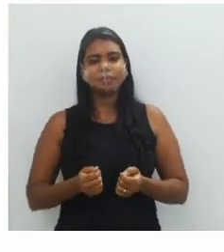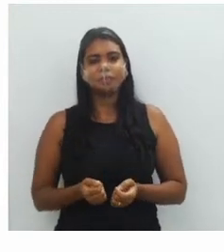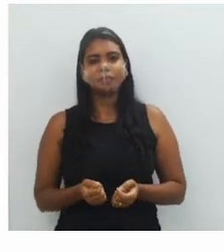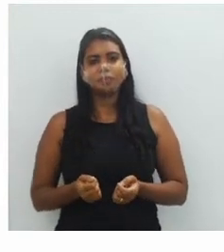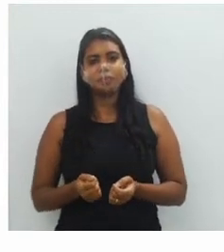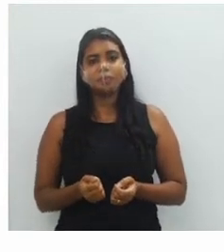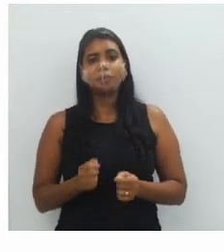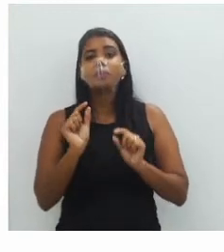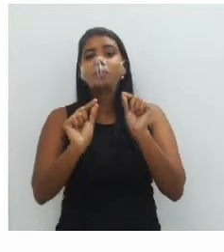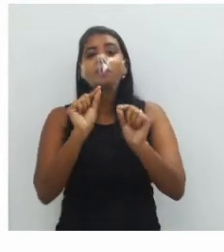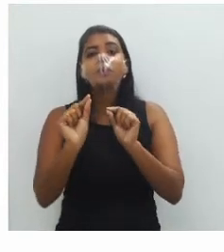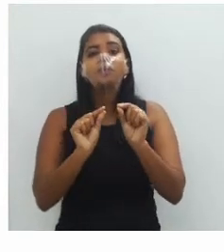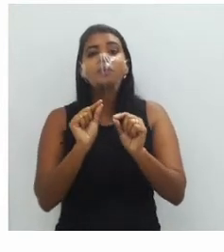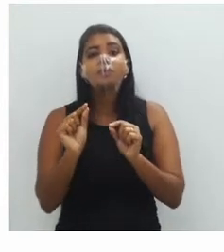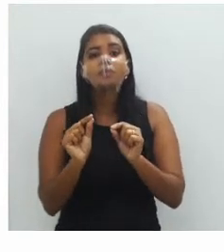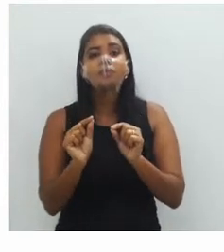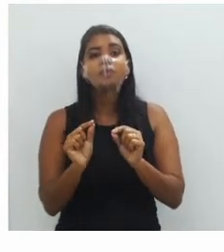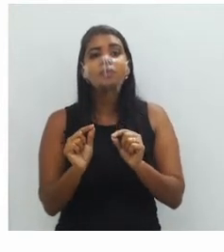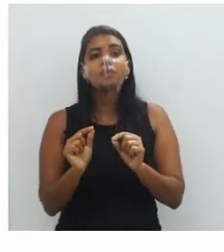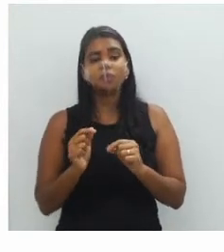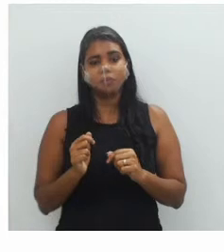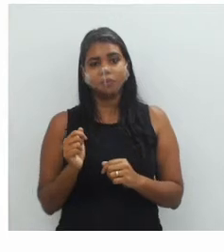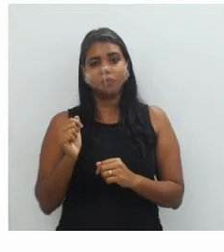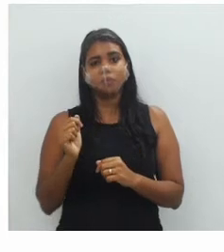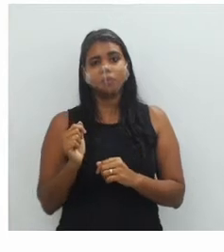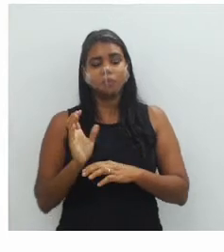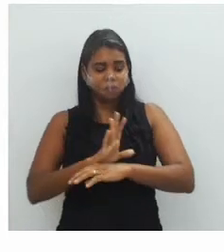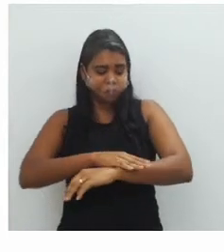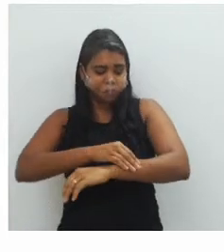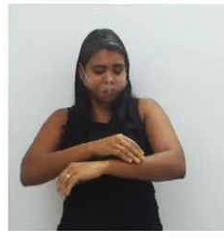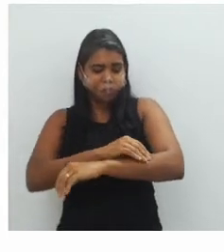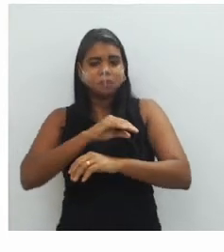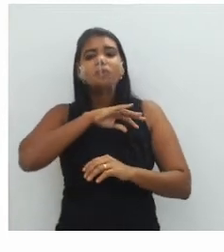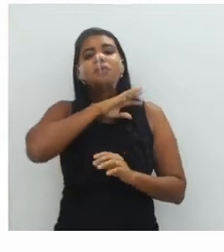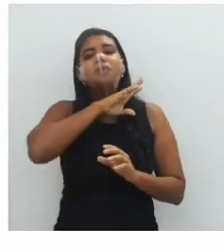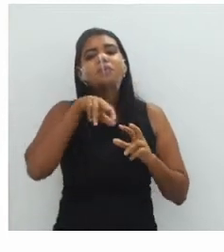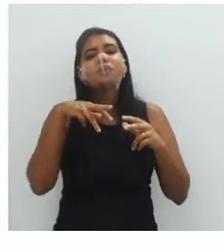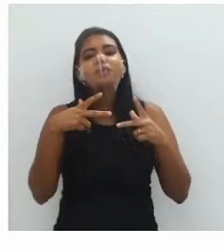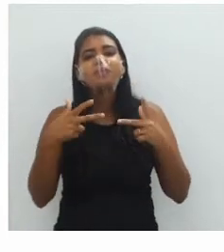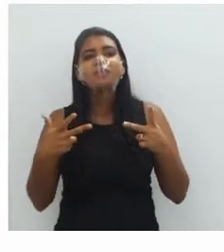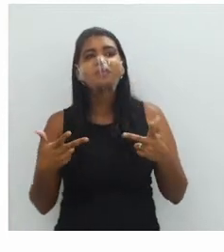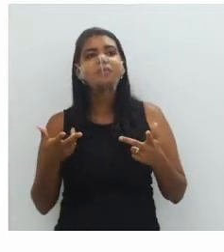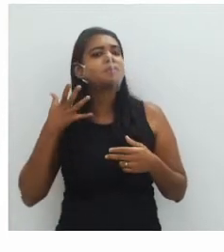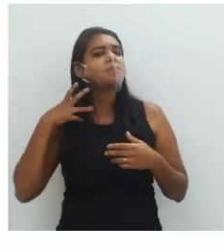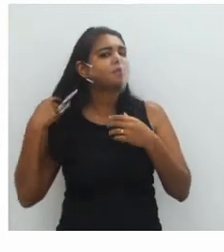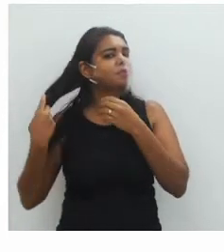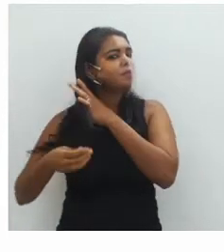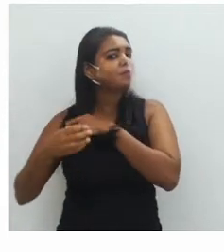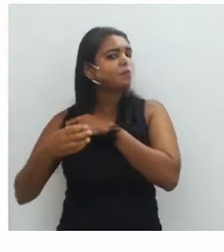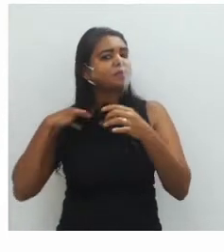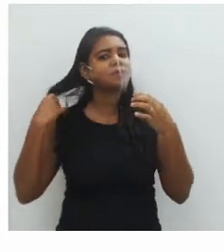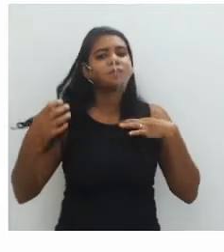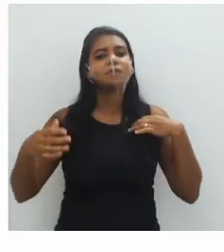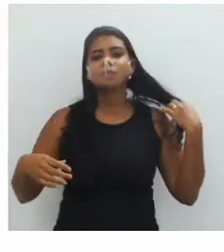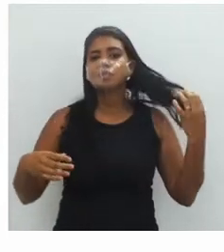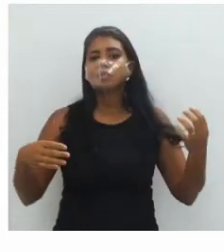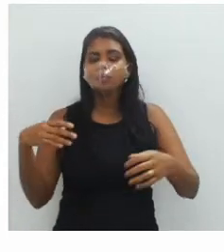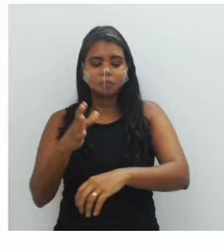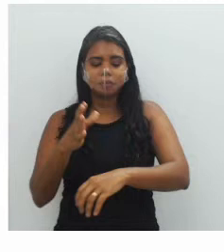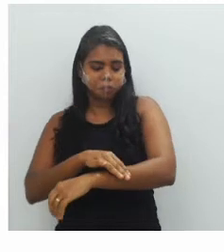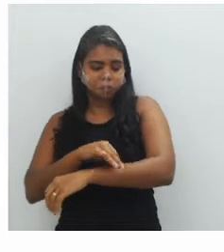o que são texturas naturais? Pele dos animais, nossos cabelos, a pele